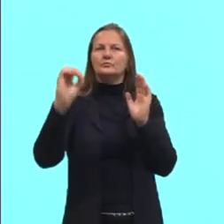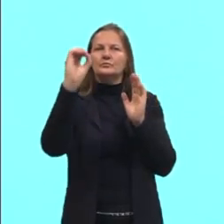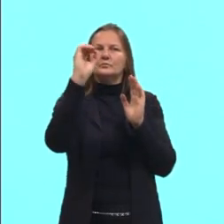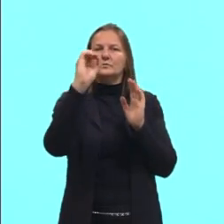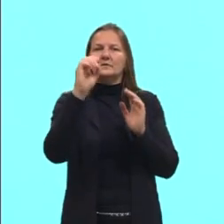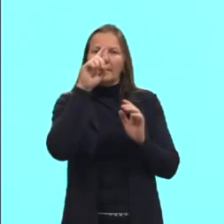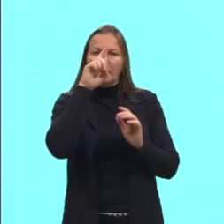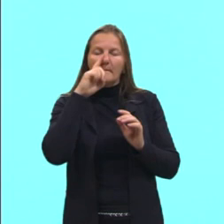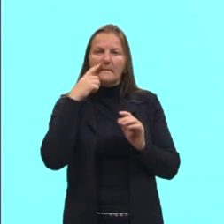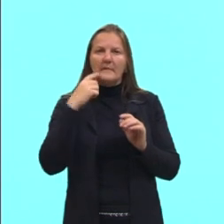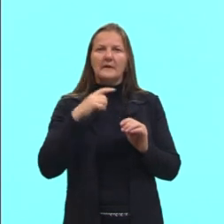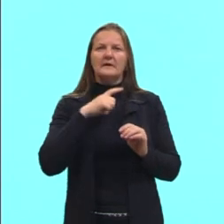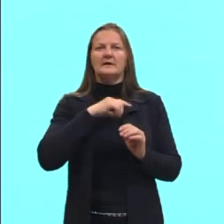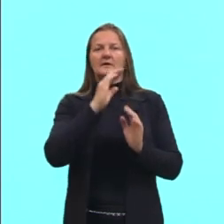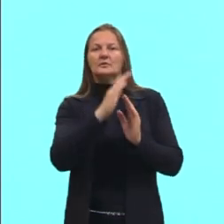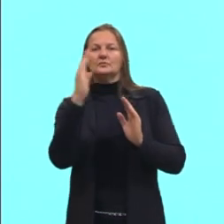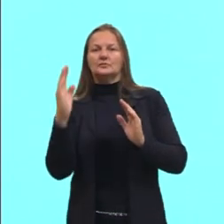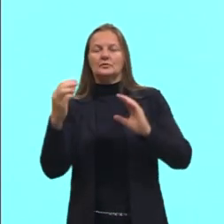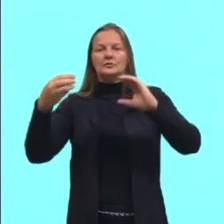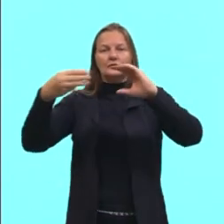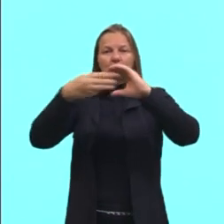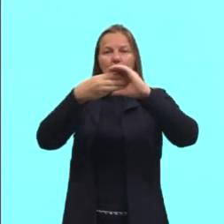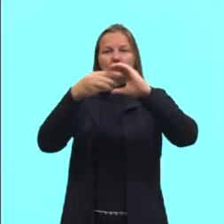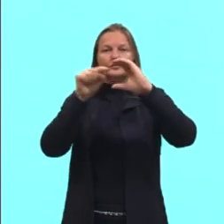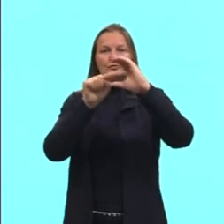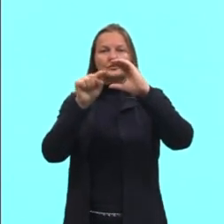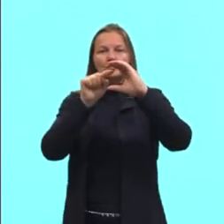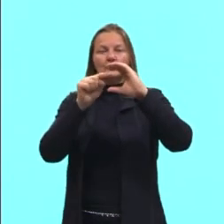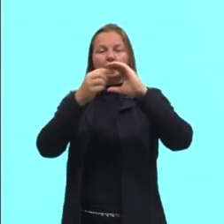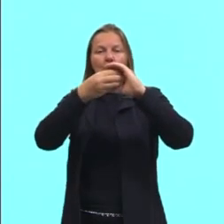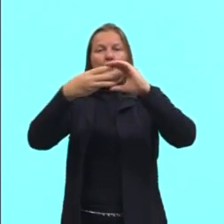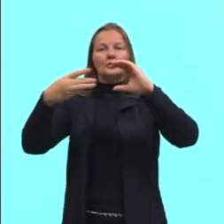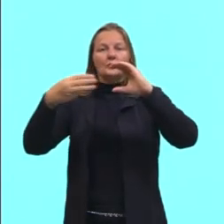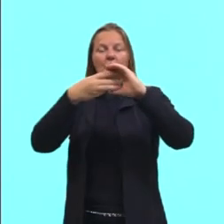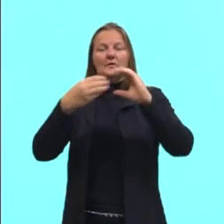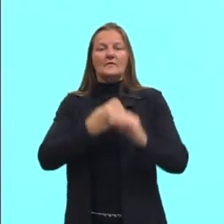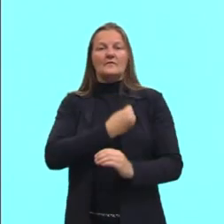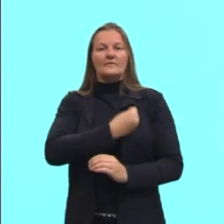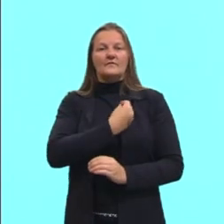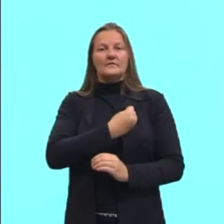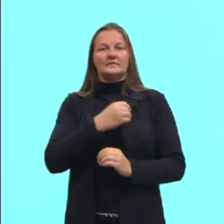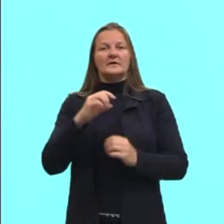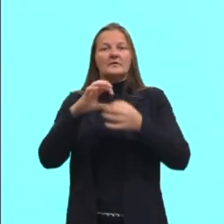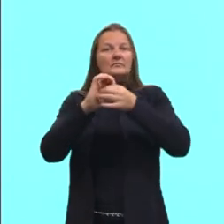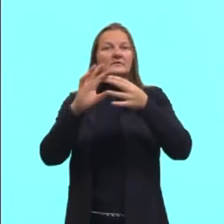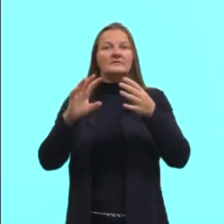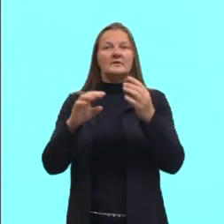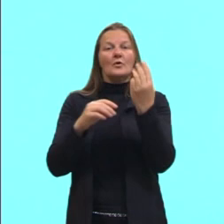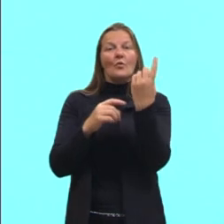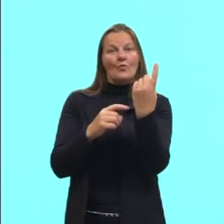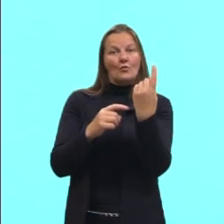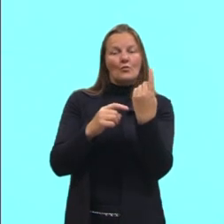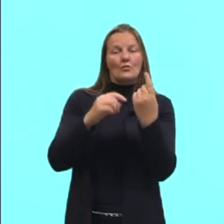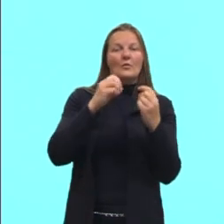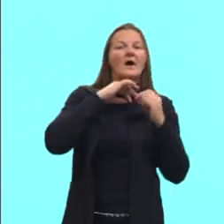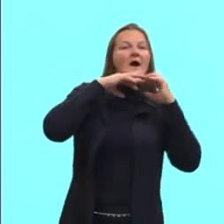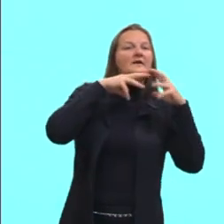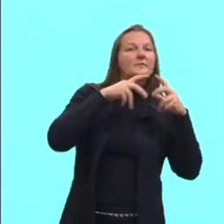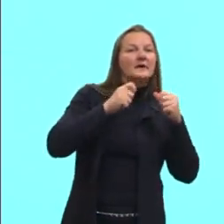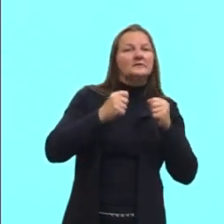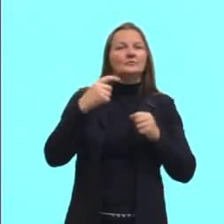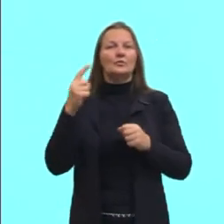E aqui, procariontes fotossintéticos de vida livre. Esses aqui, eles fazem fotossíntese,